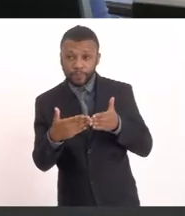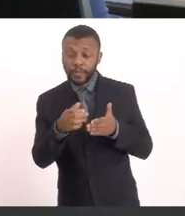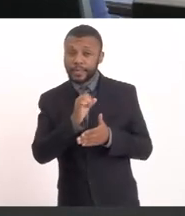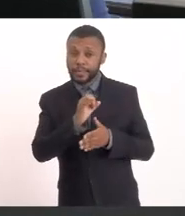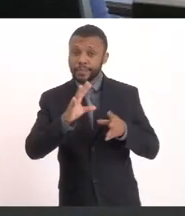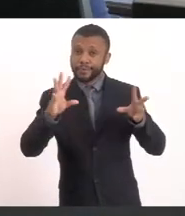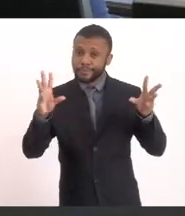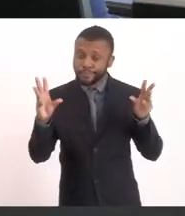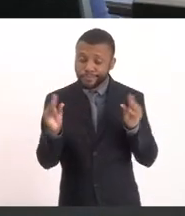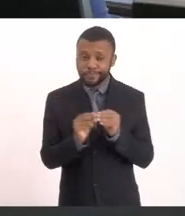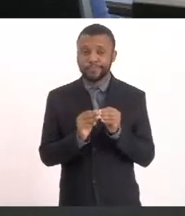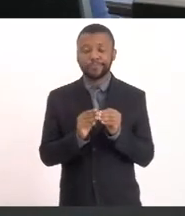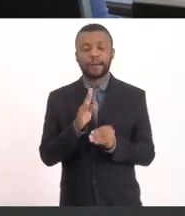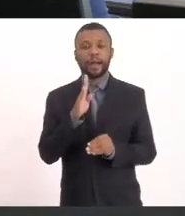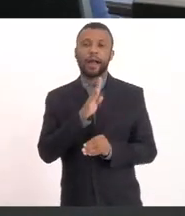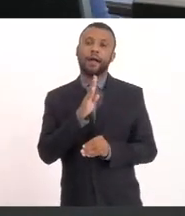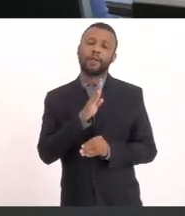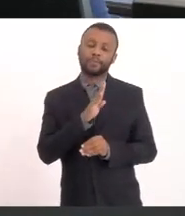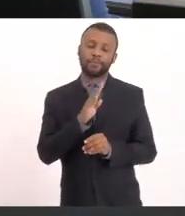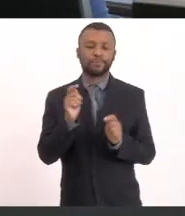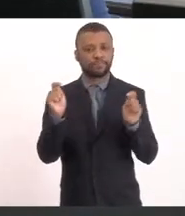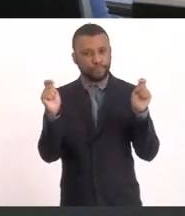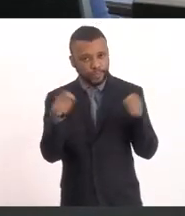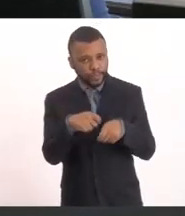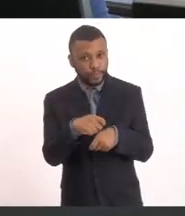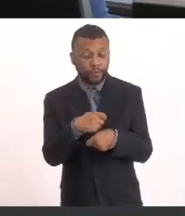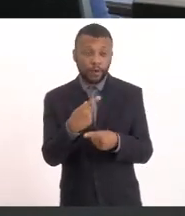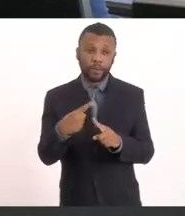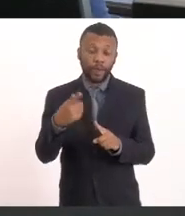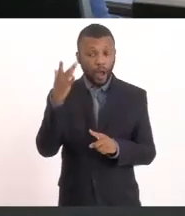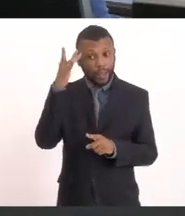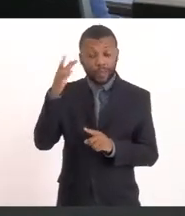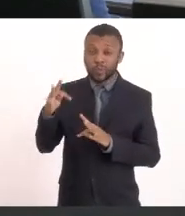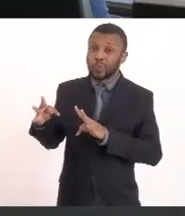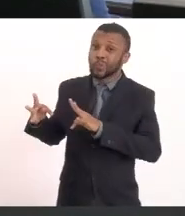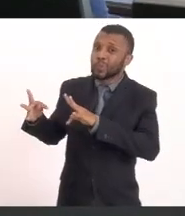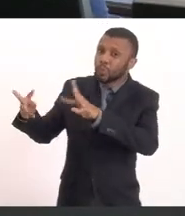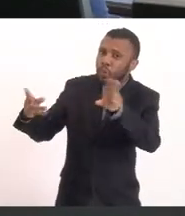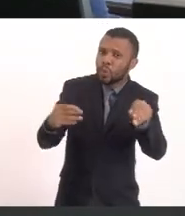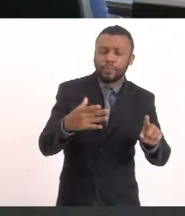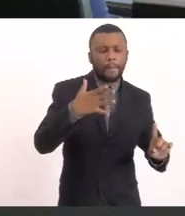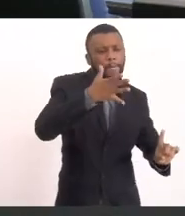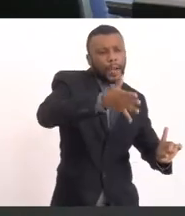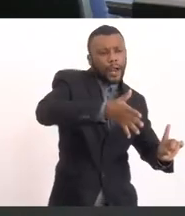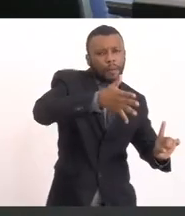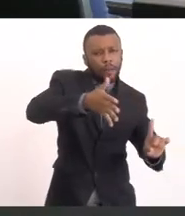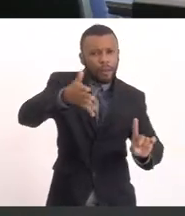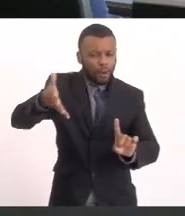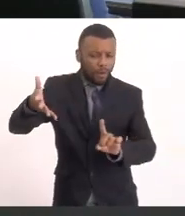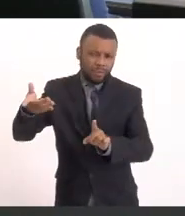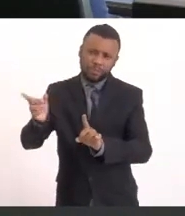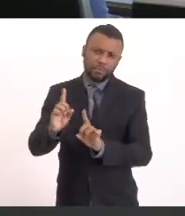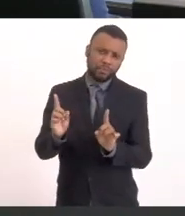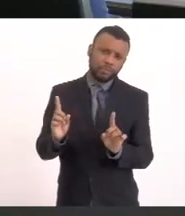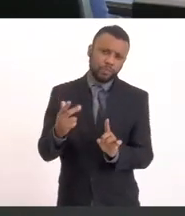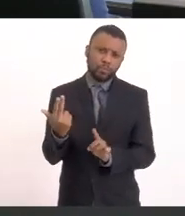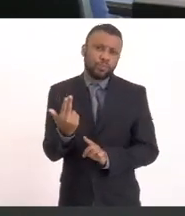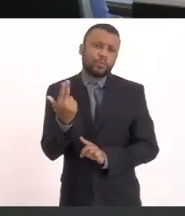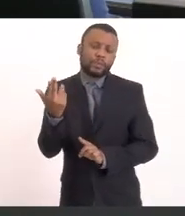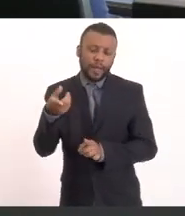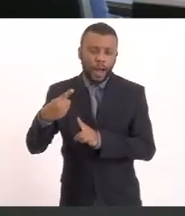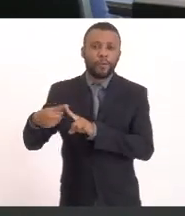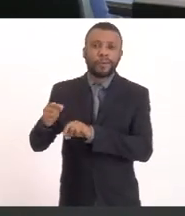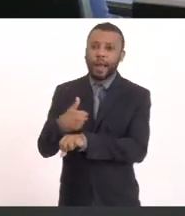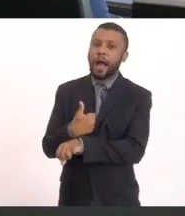Mais sucinto E breve Eu acho que não vai dar Não vai dar Para todos falarem Por conta do Avançar da hora Mas